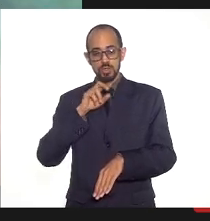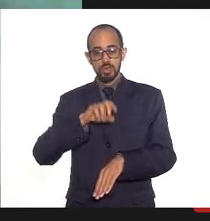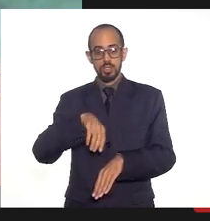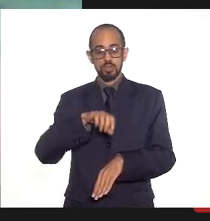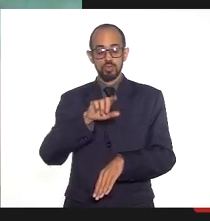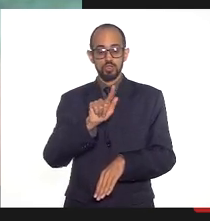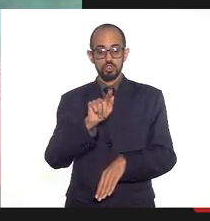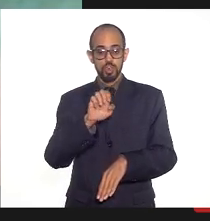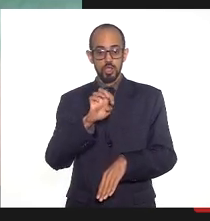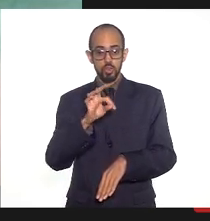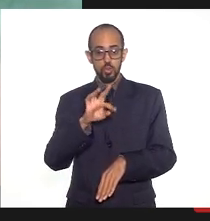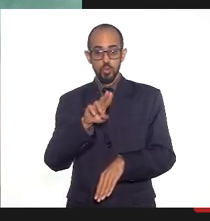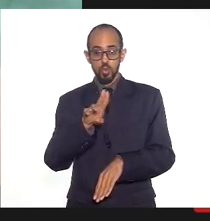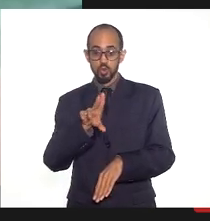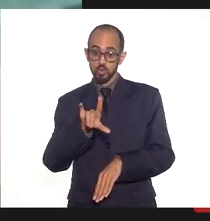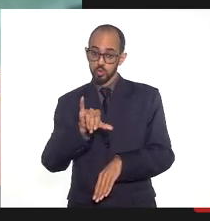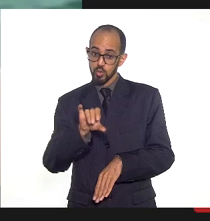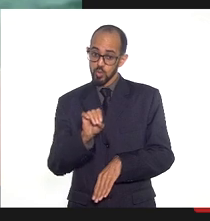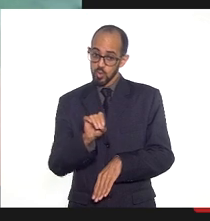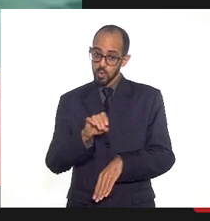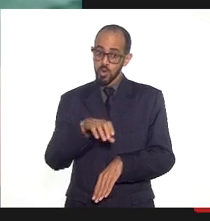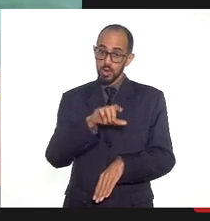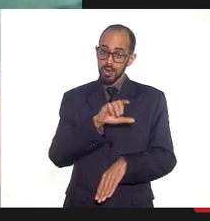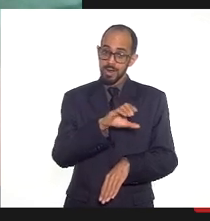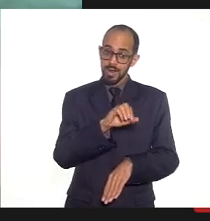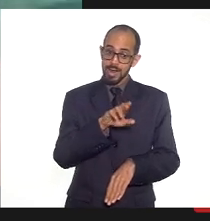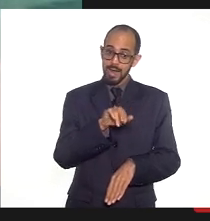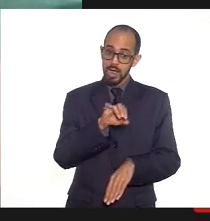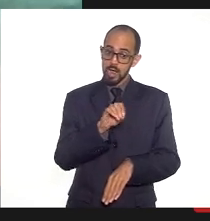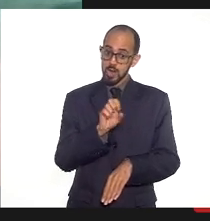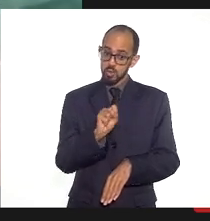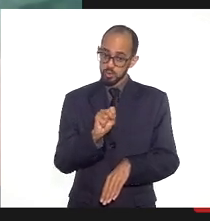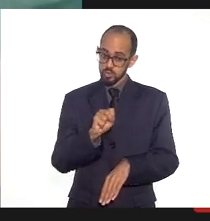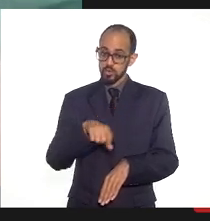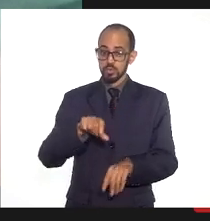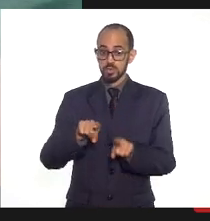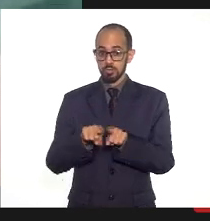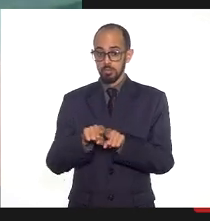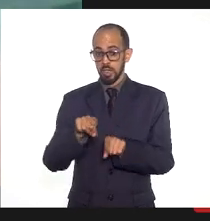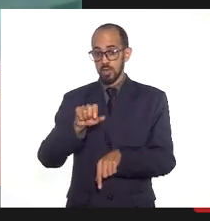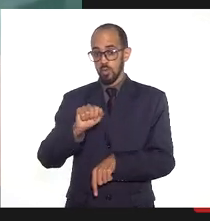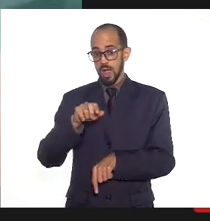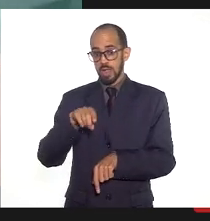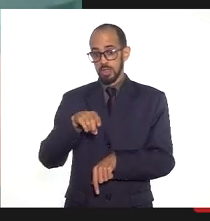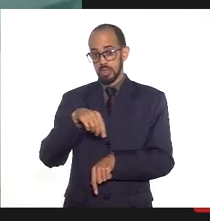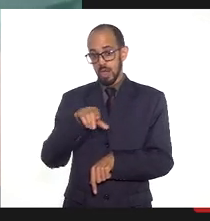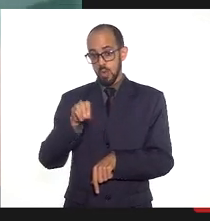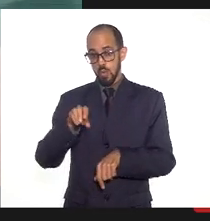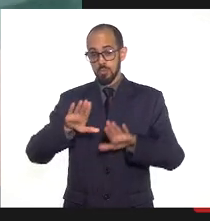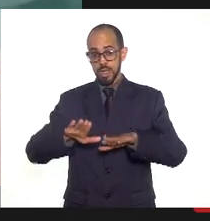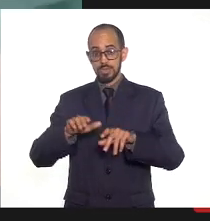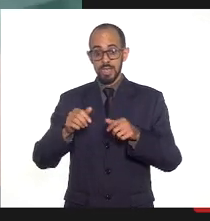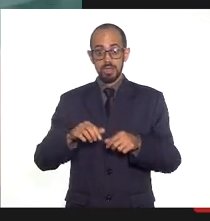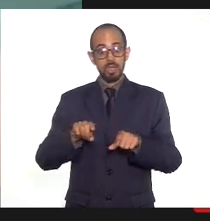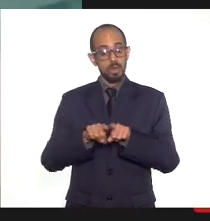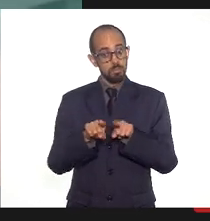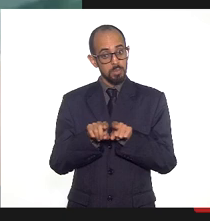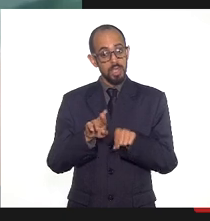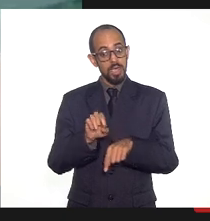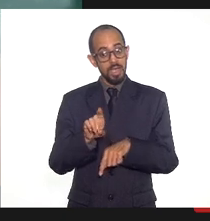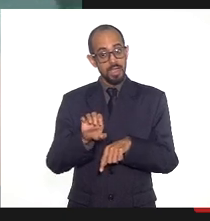Adão. A gente precisa que esse movimento também aconteça na rede federal, que é a rede que